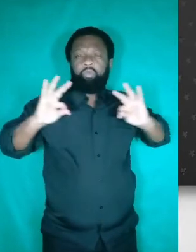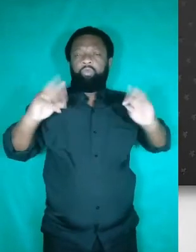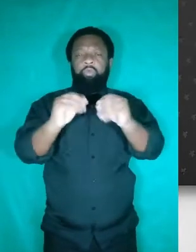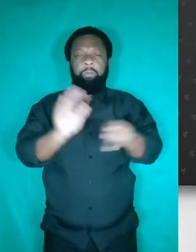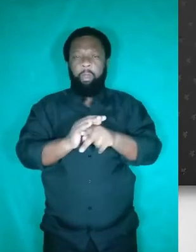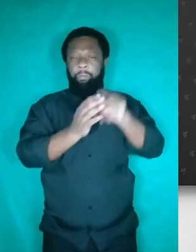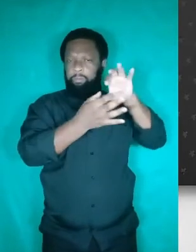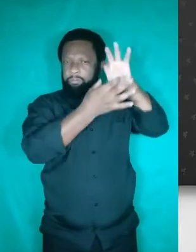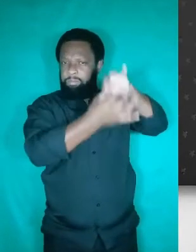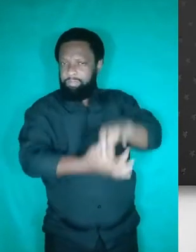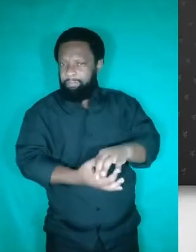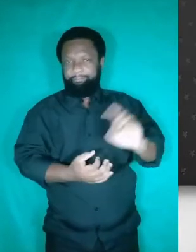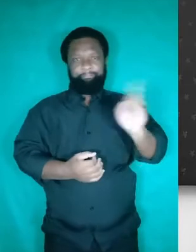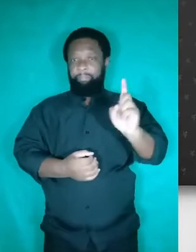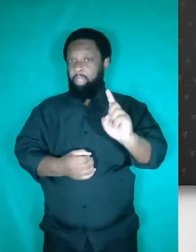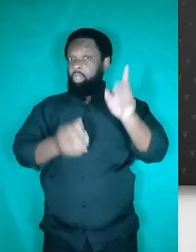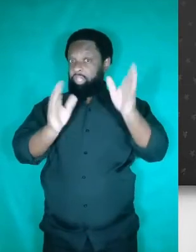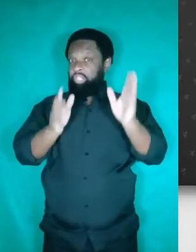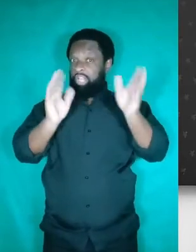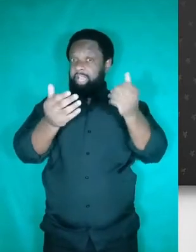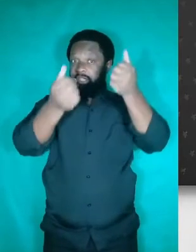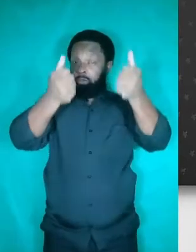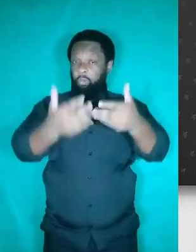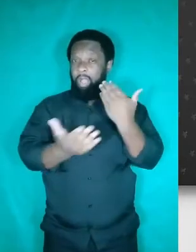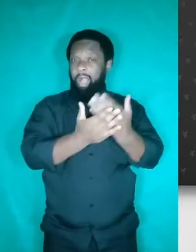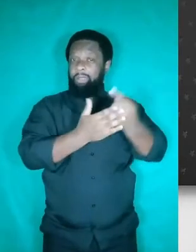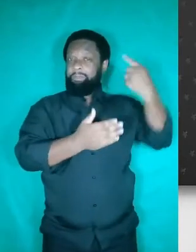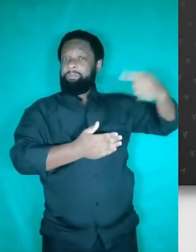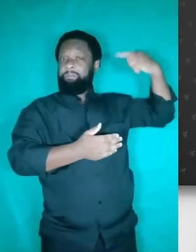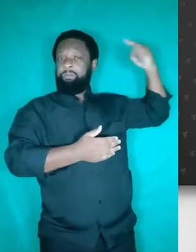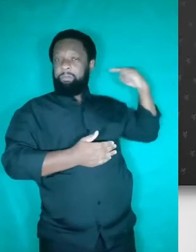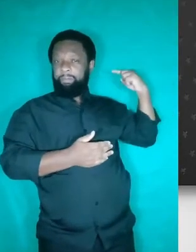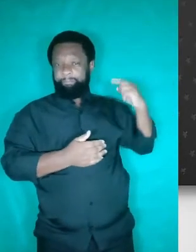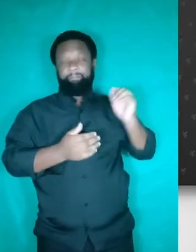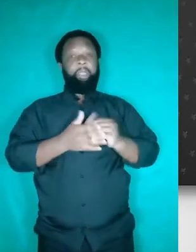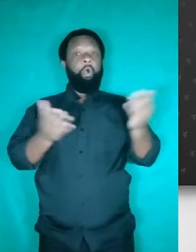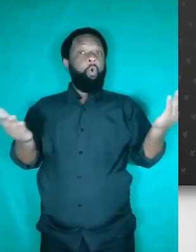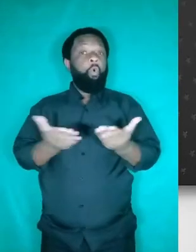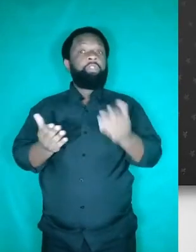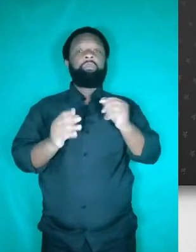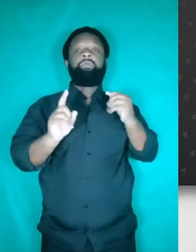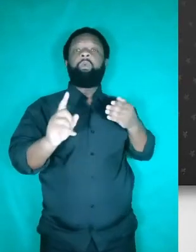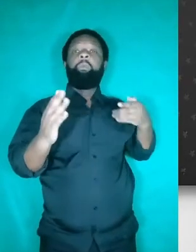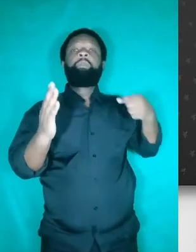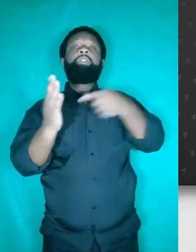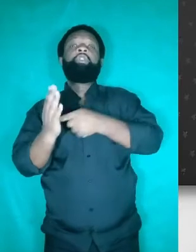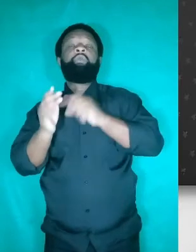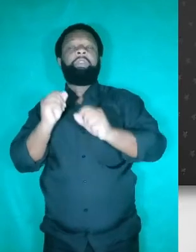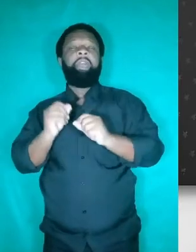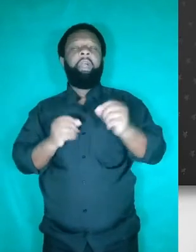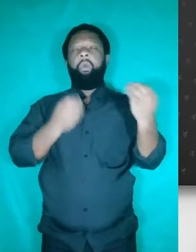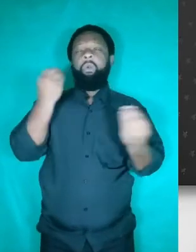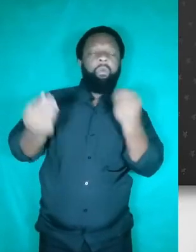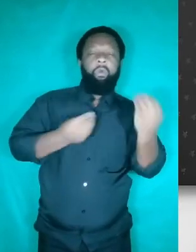nos vídeos da semana 12 e 13, tá? Aqui o nosso objetivo é analisar como aproveitar da